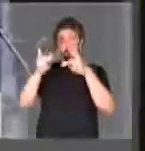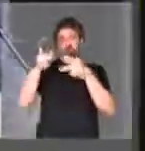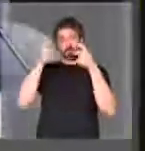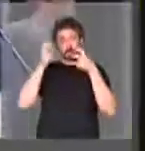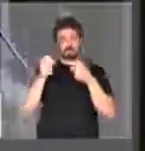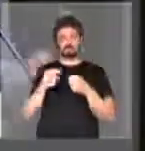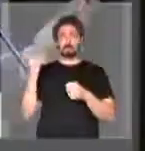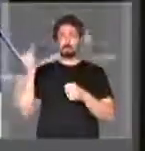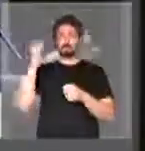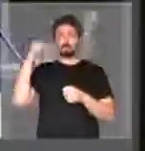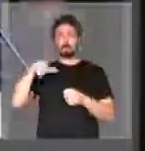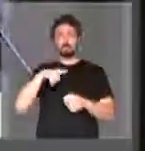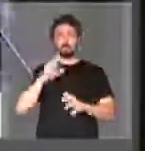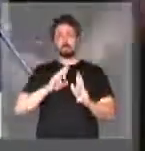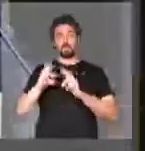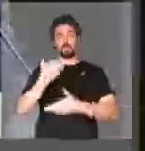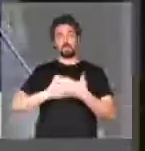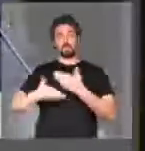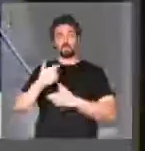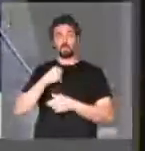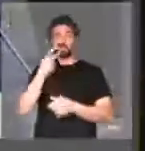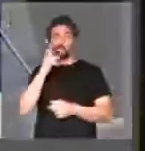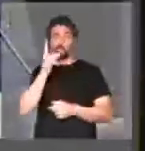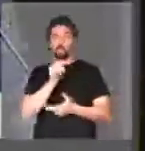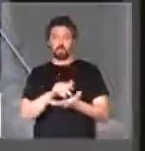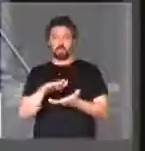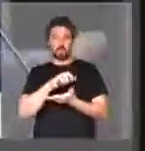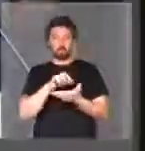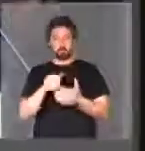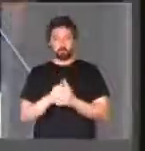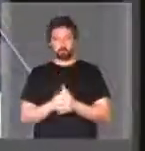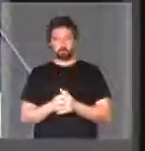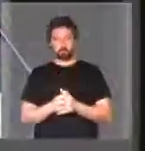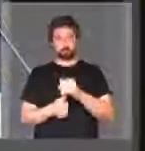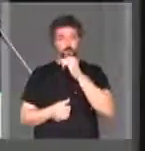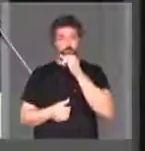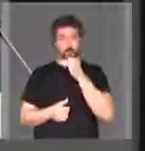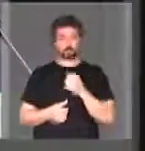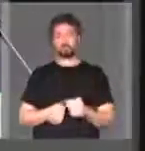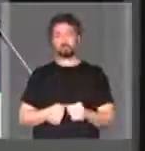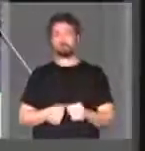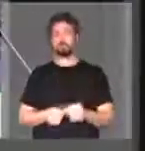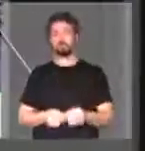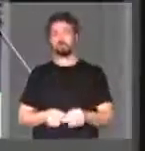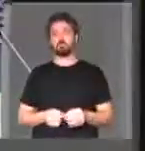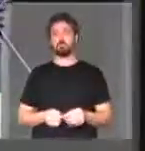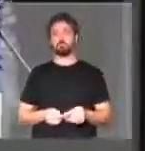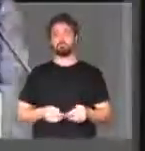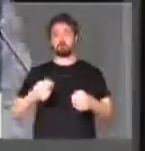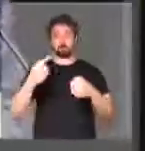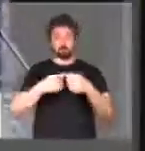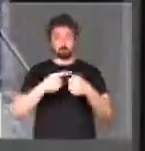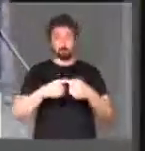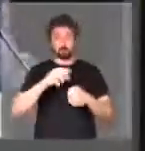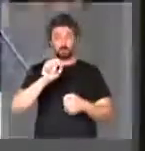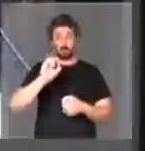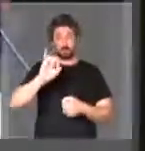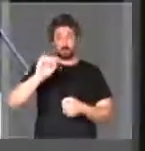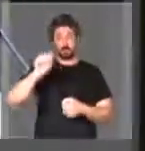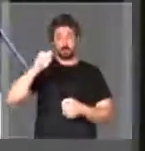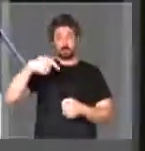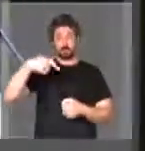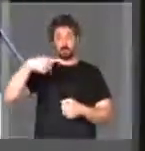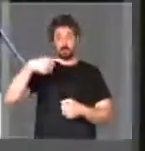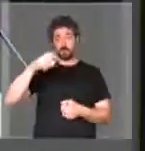importância dessa relação. Eu cito um dado muito importante, por exemplo, no município do Oiapoque,